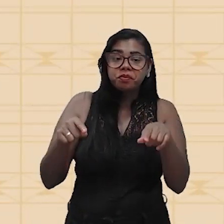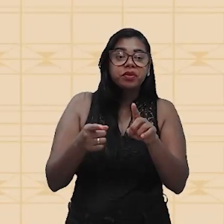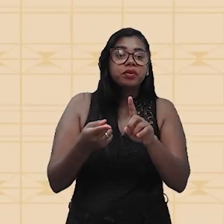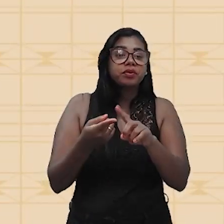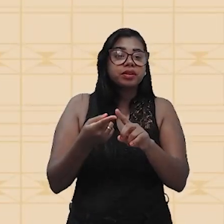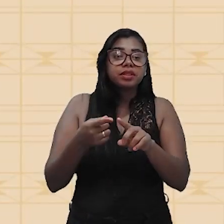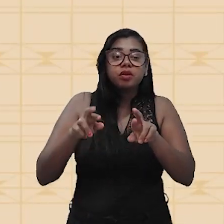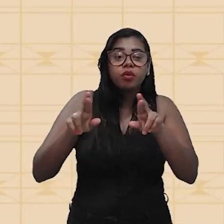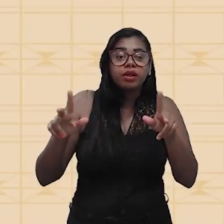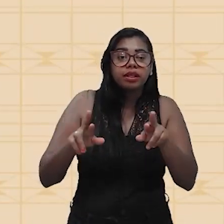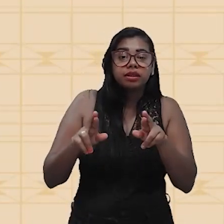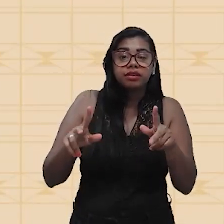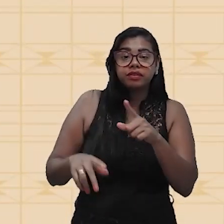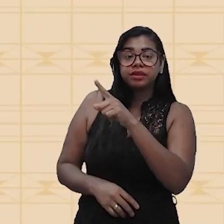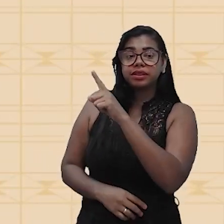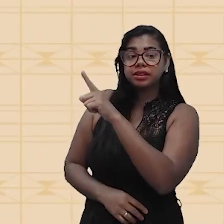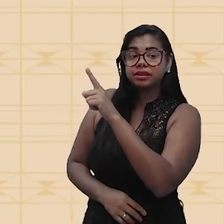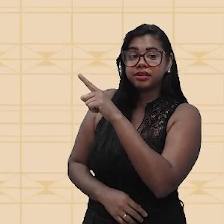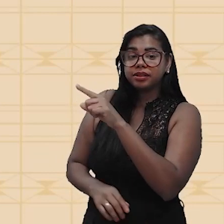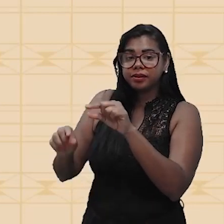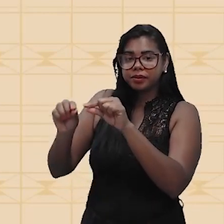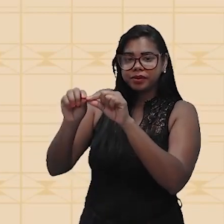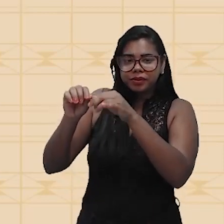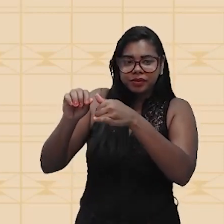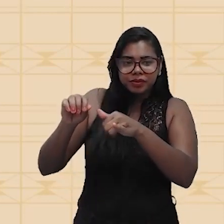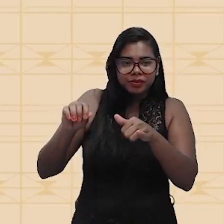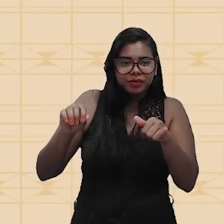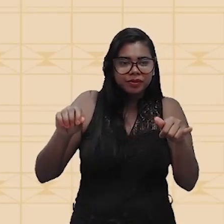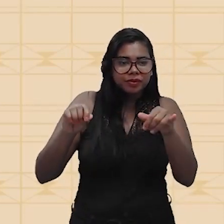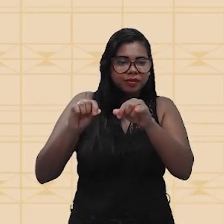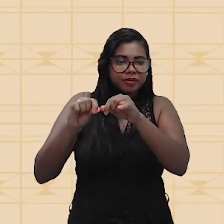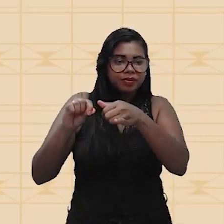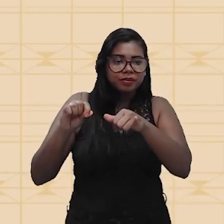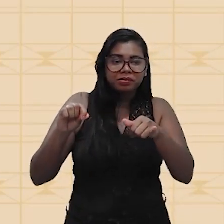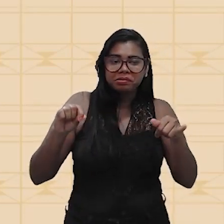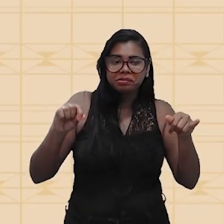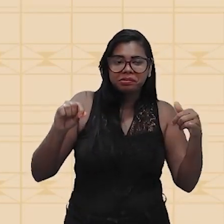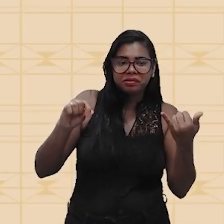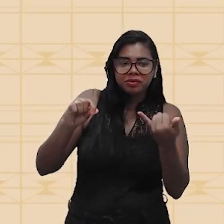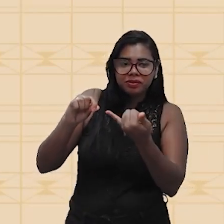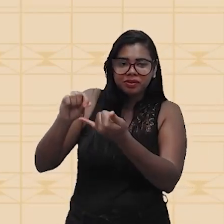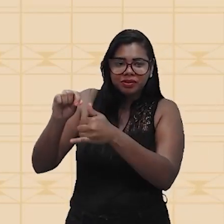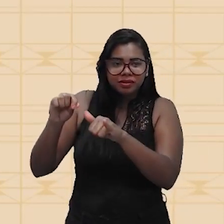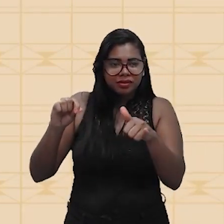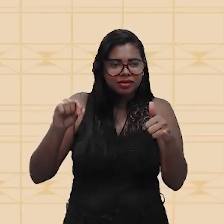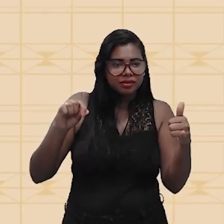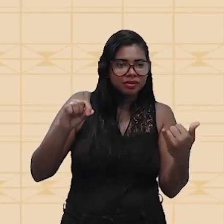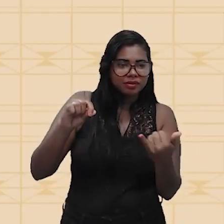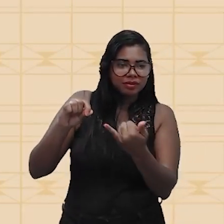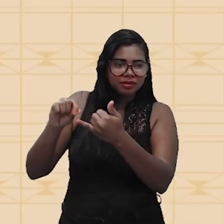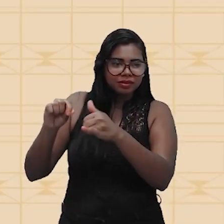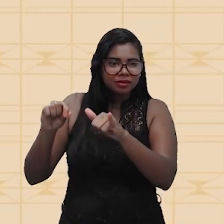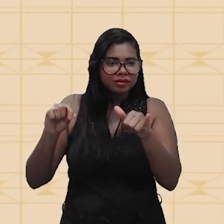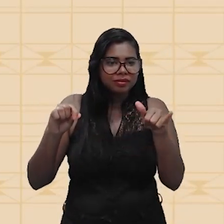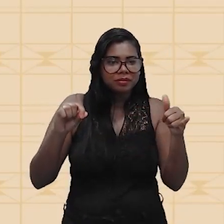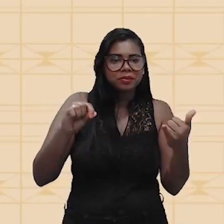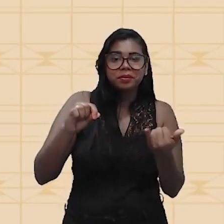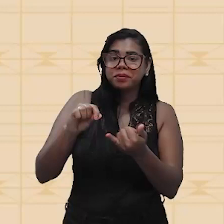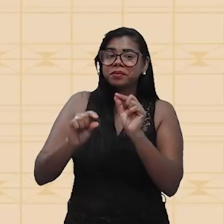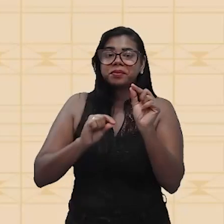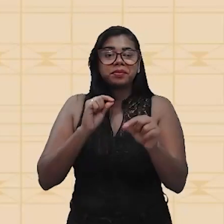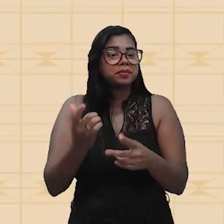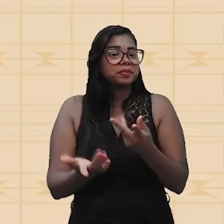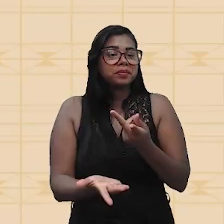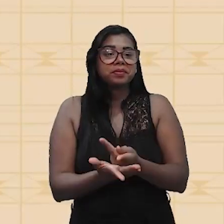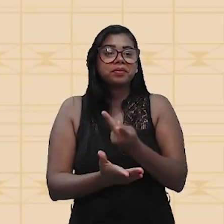diferença de potencial, os elétrons estão lá, sem saber para onde ir, vai para um lado, vai para o outro, e isso faz com que não tenhamos um